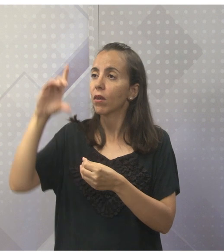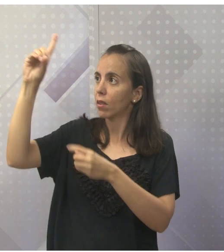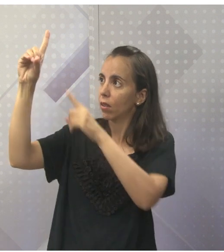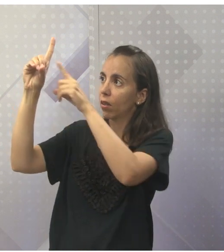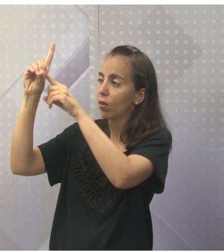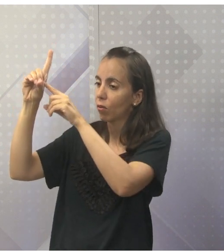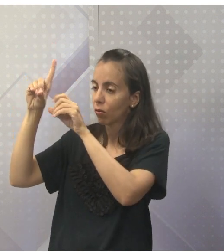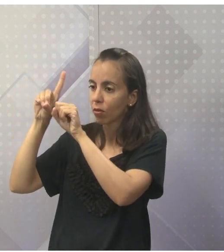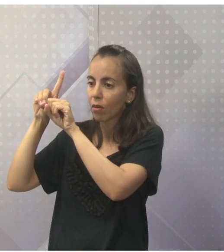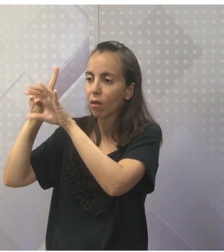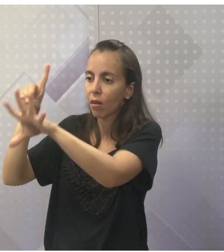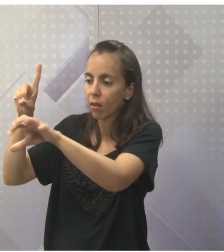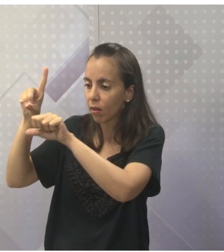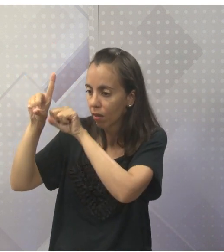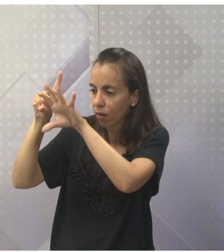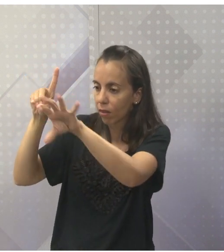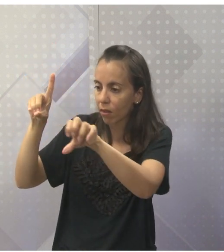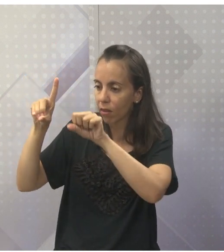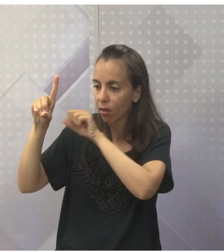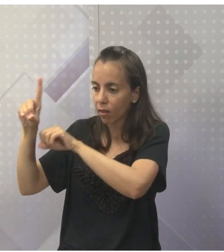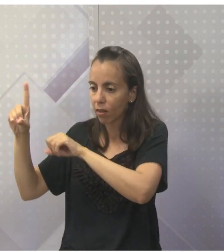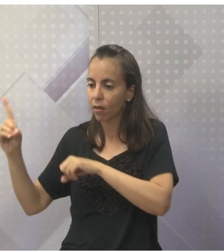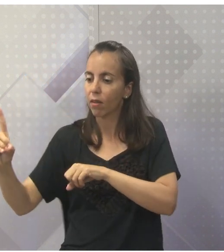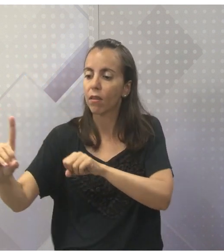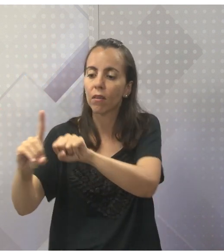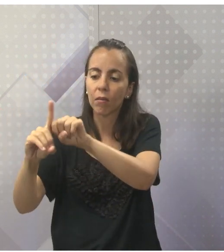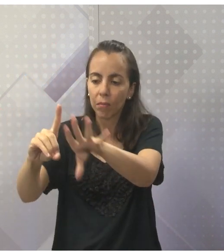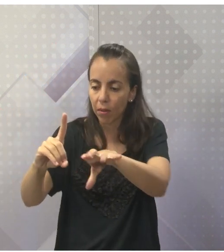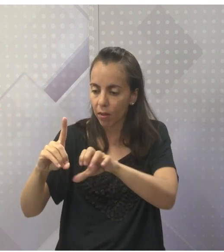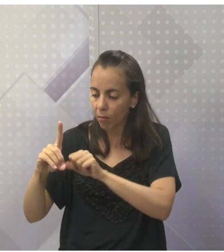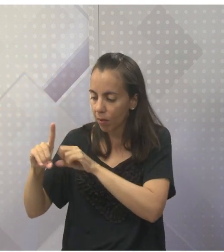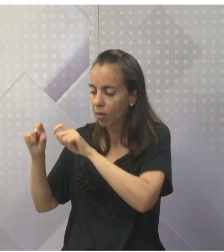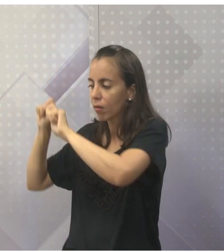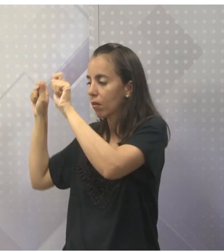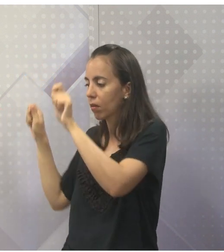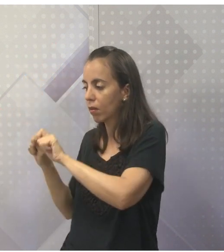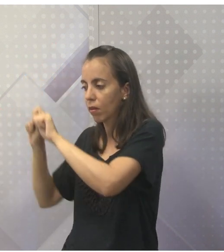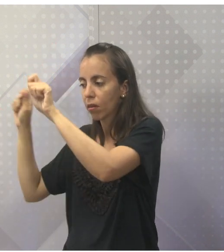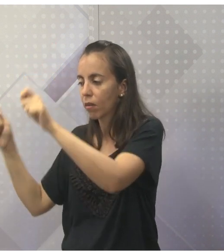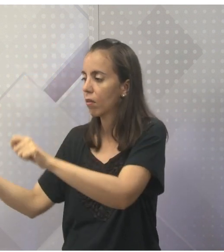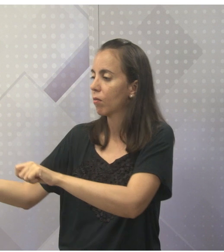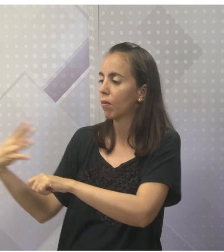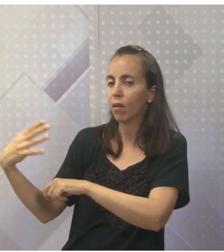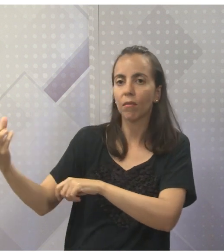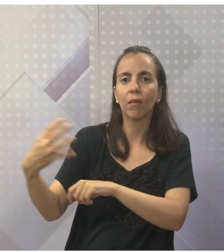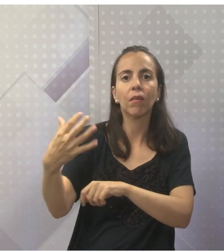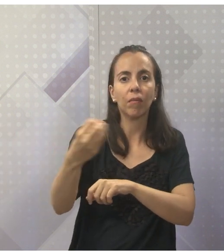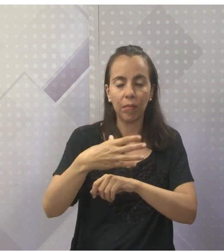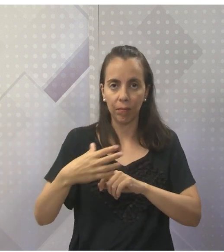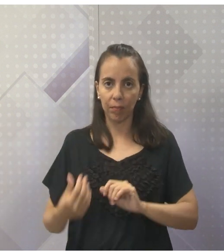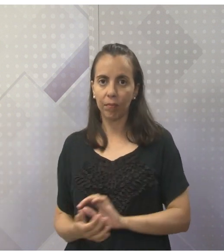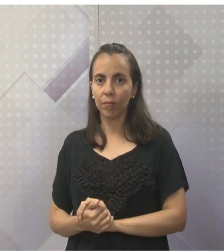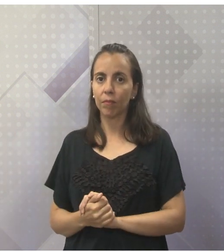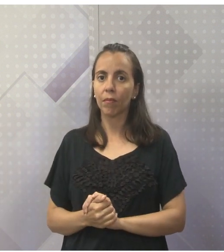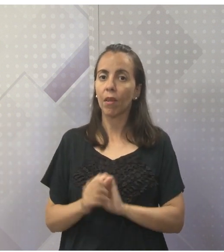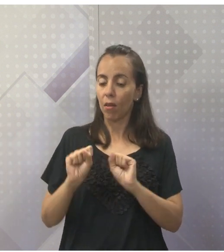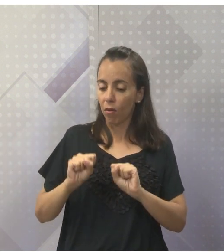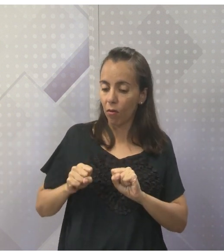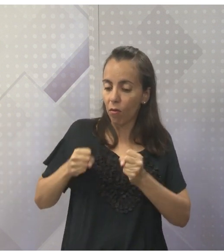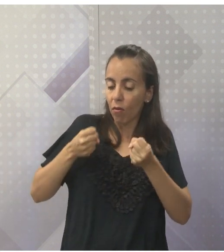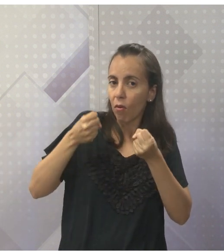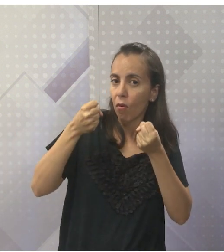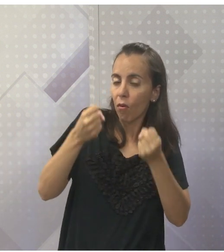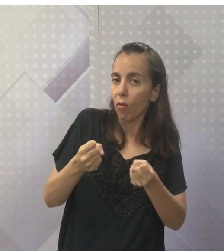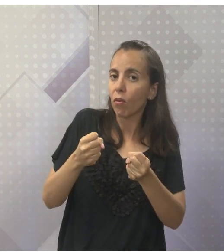divindades, né? Falamos o quê? Panteísmo, né? Ou como a força impessoal que